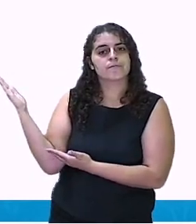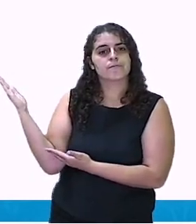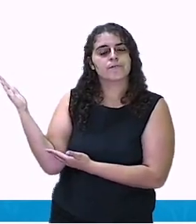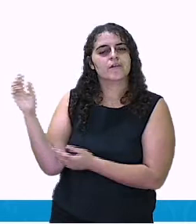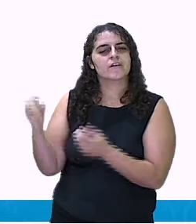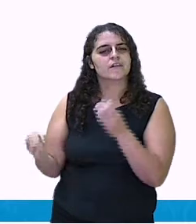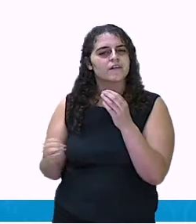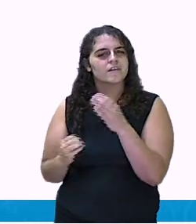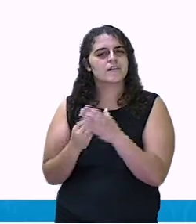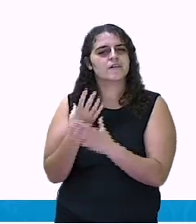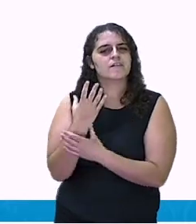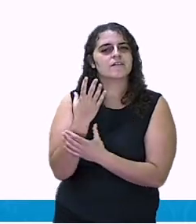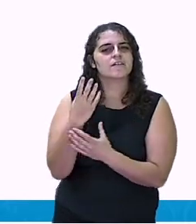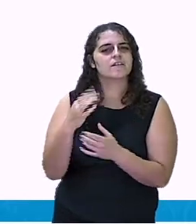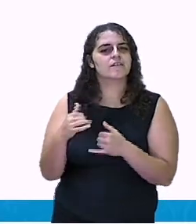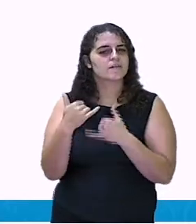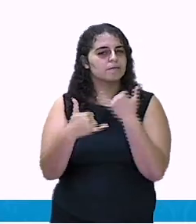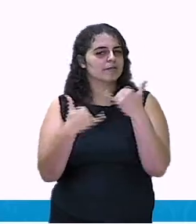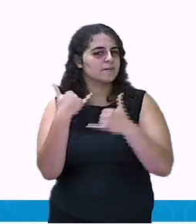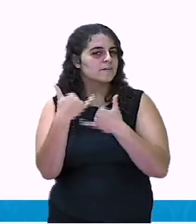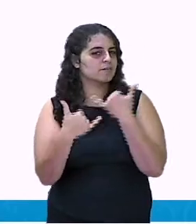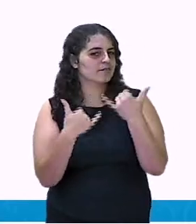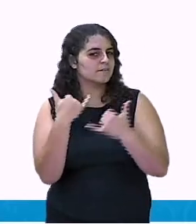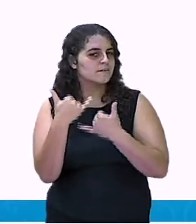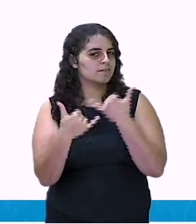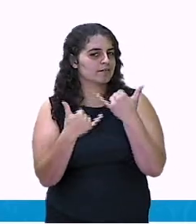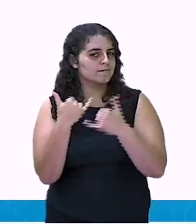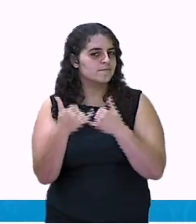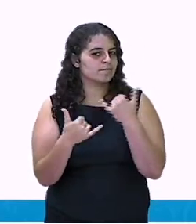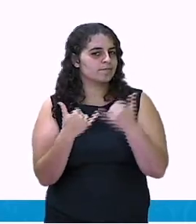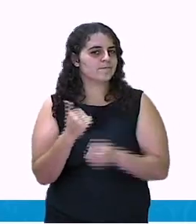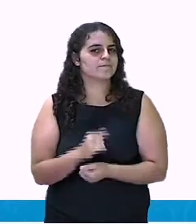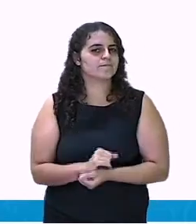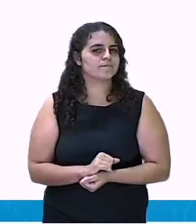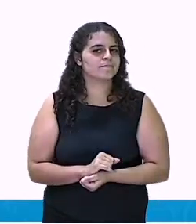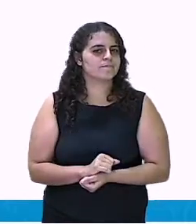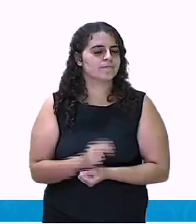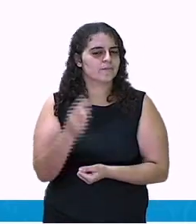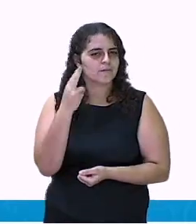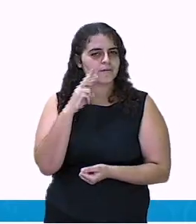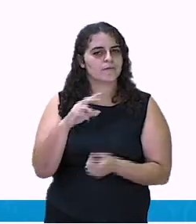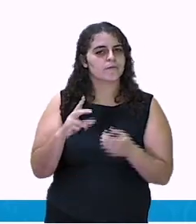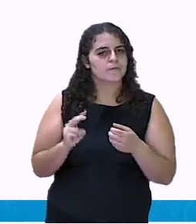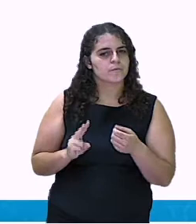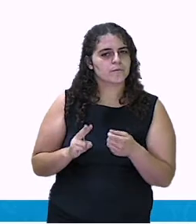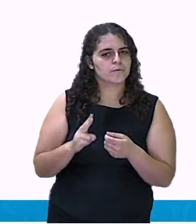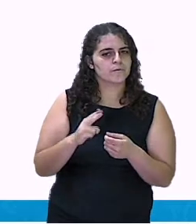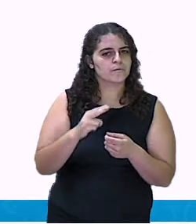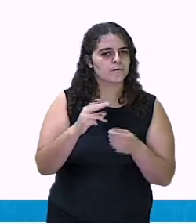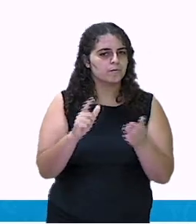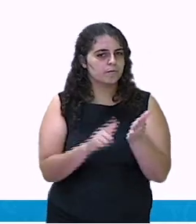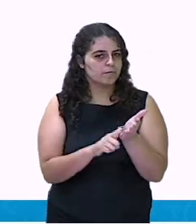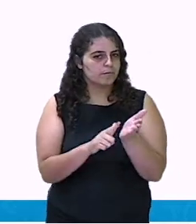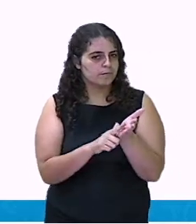desenvolvendo o modo de fazer do pé de lata. Cortou o papel,